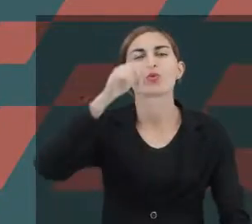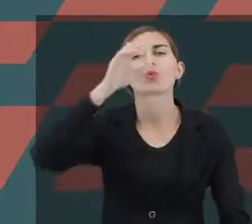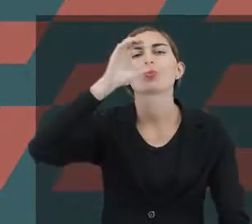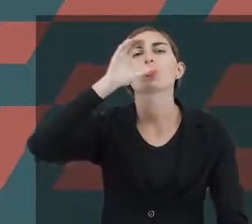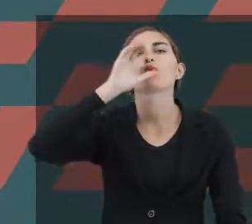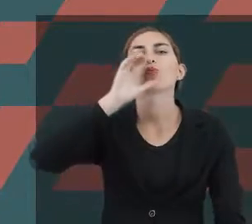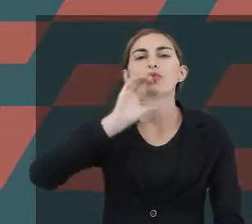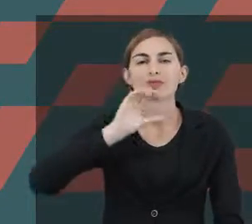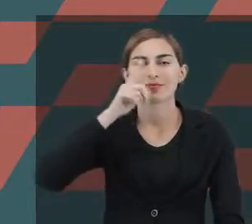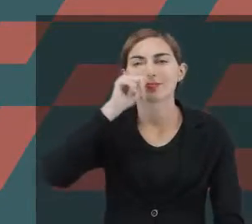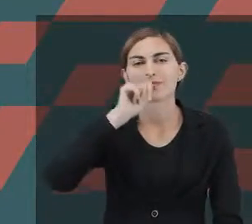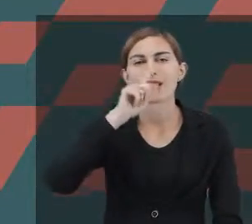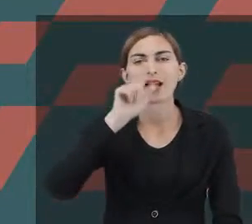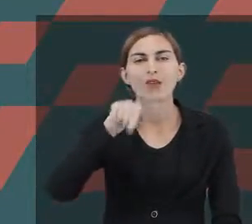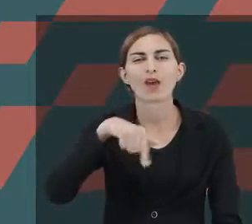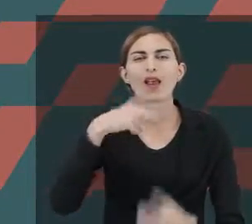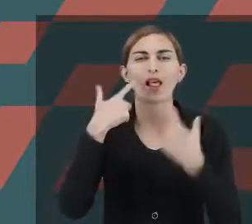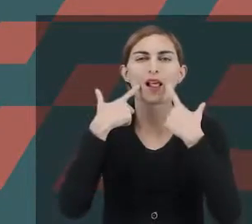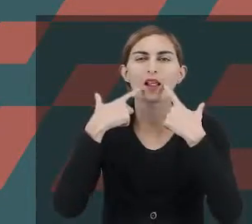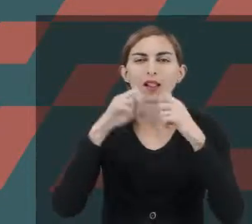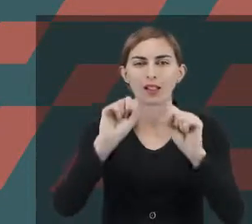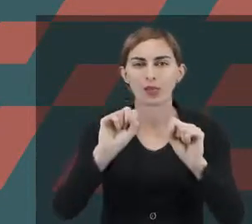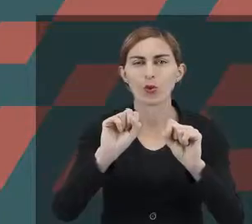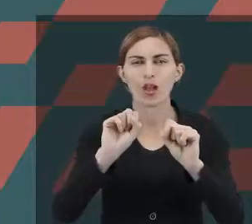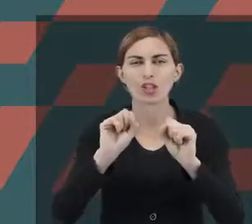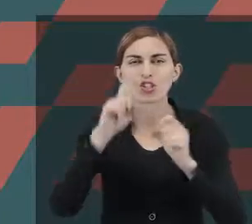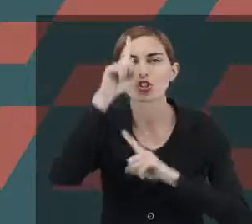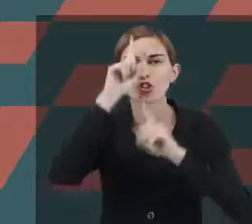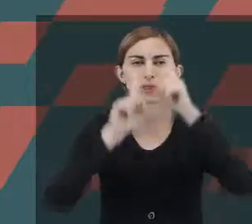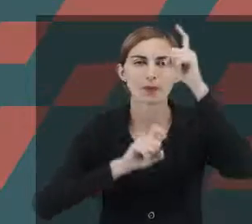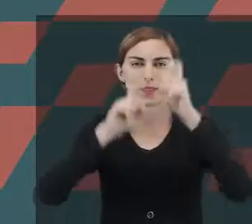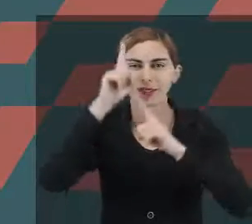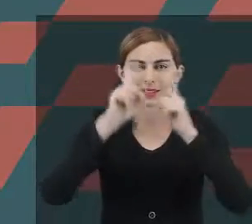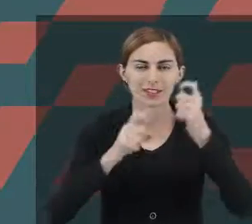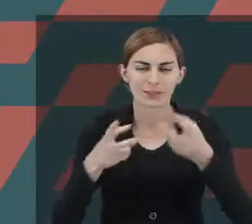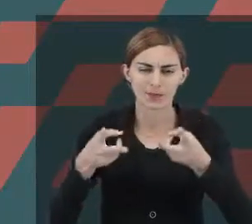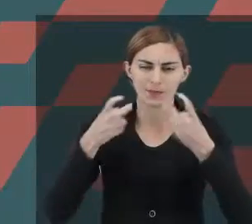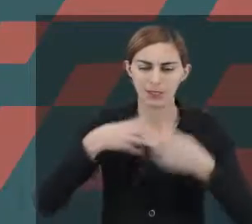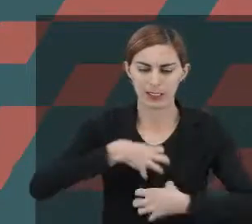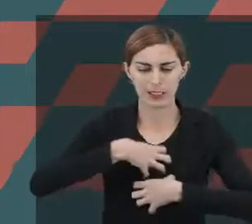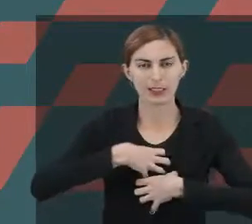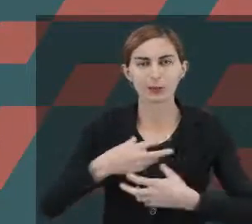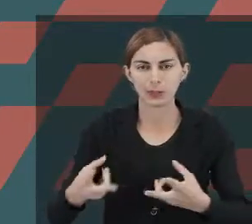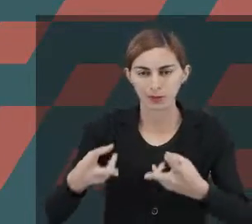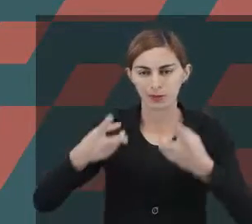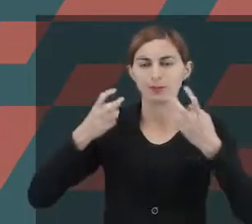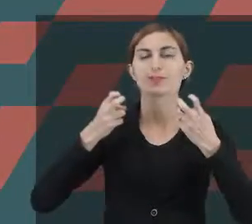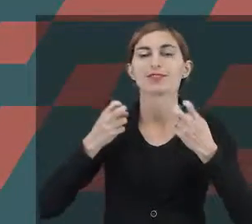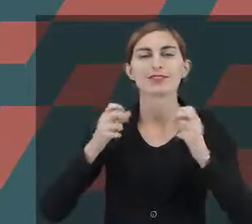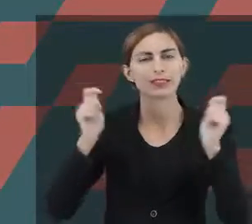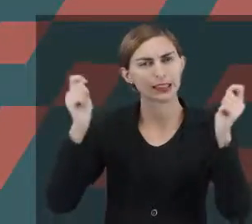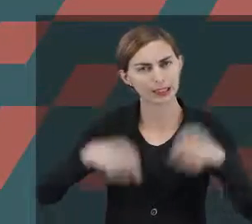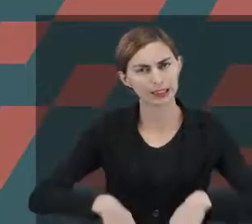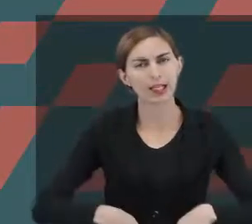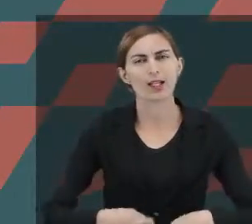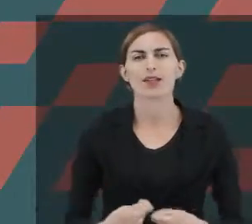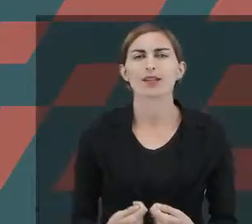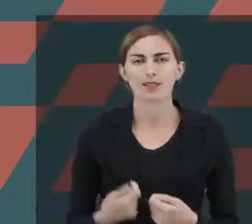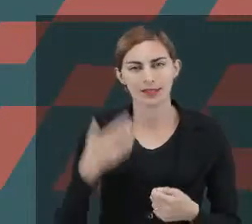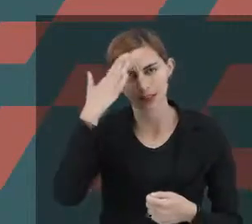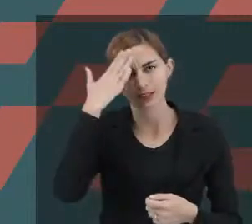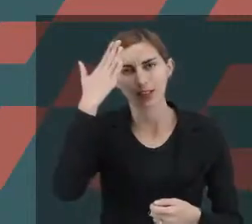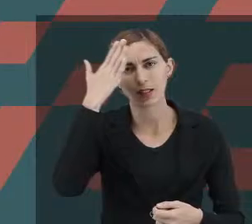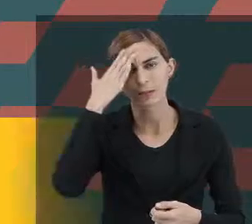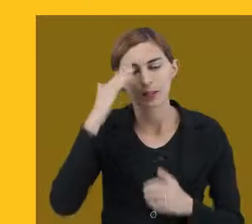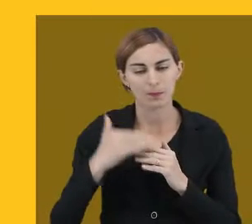bebe essa água. Essa é uma linguagem expressiva que foi captada através da sensação da seca. Então dá para a gente,